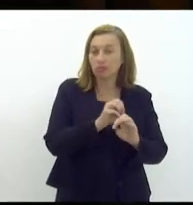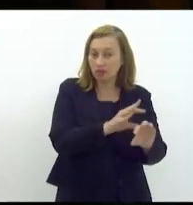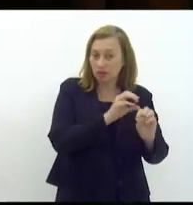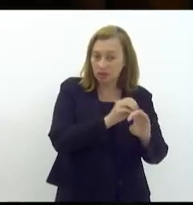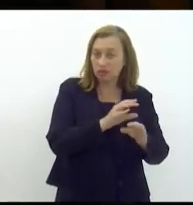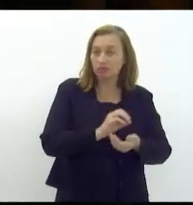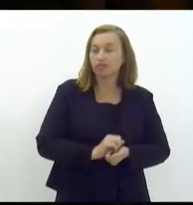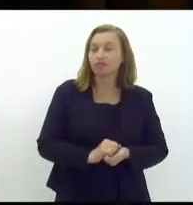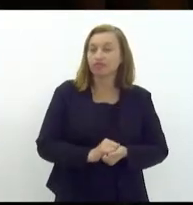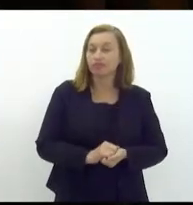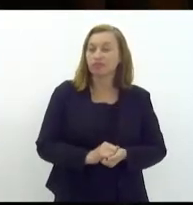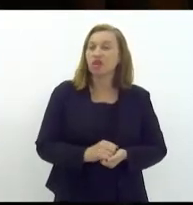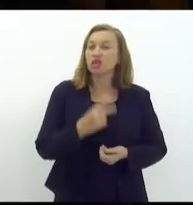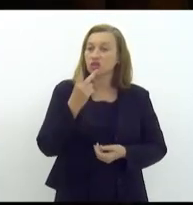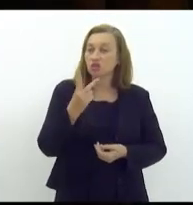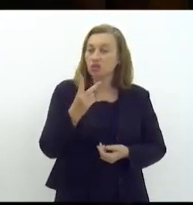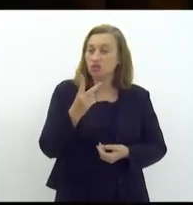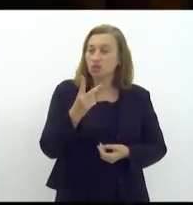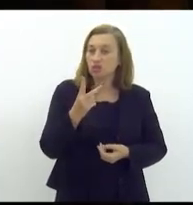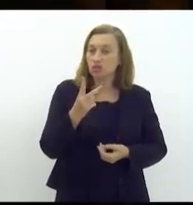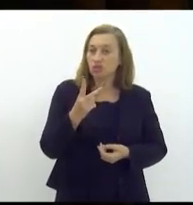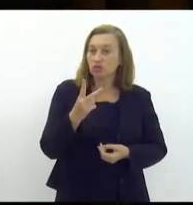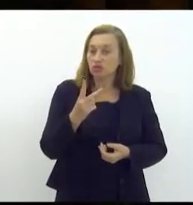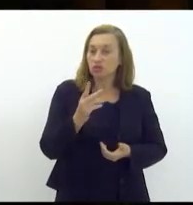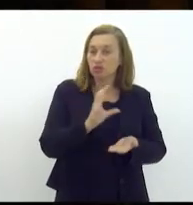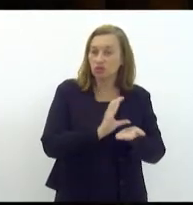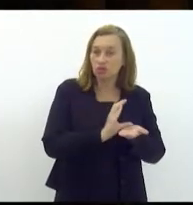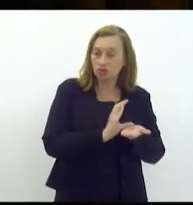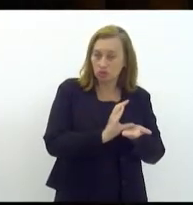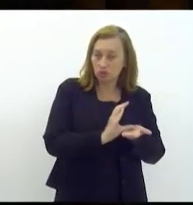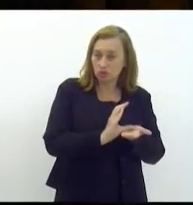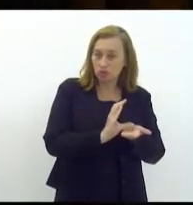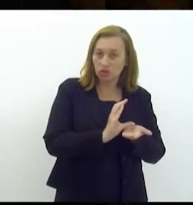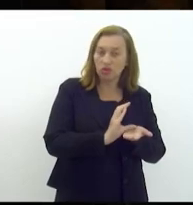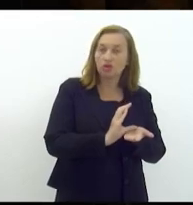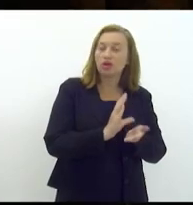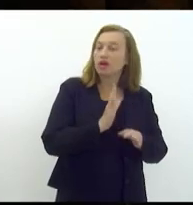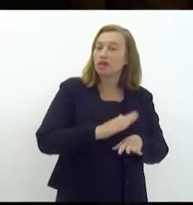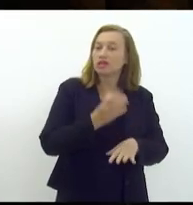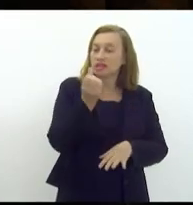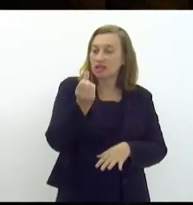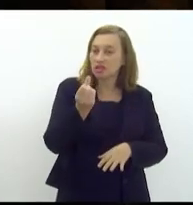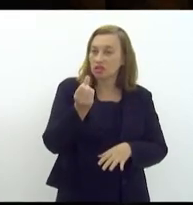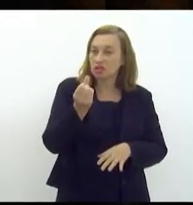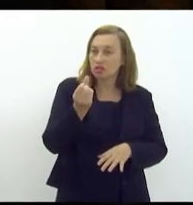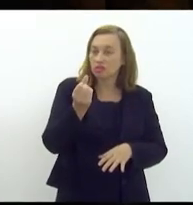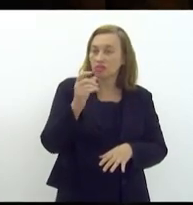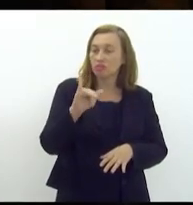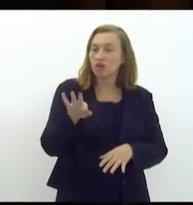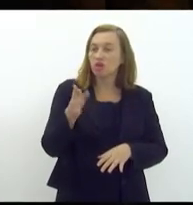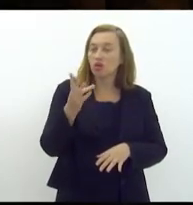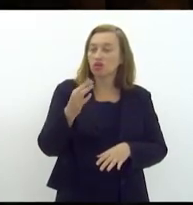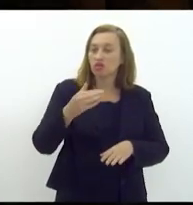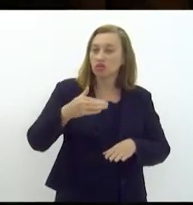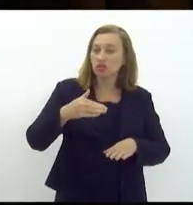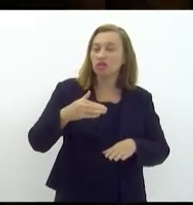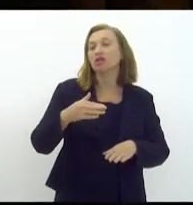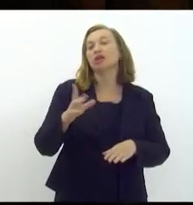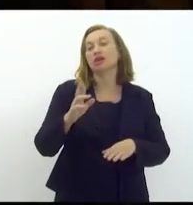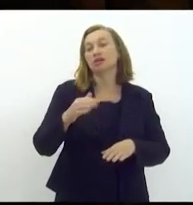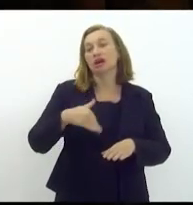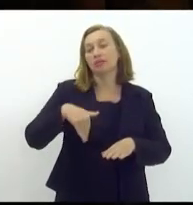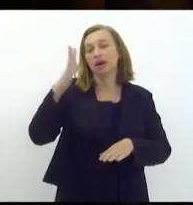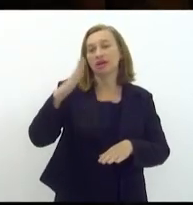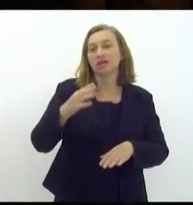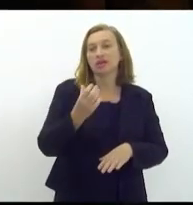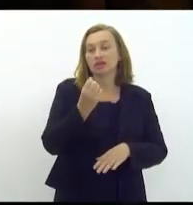esses dois valores somados ultrapassam seis bilhões de reais seis bilhões de reais em